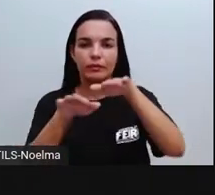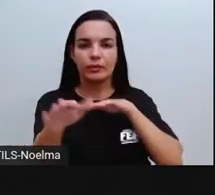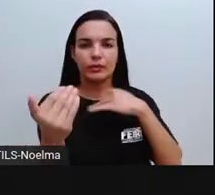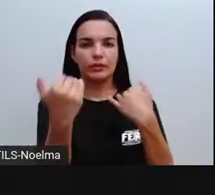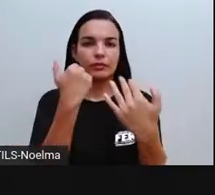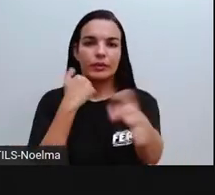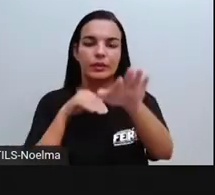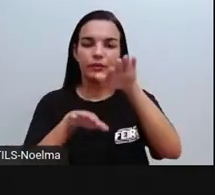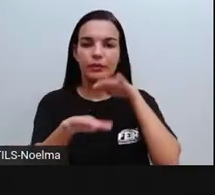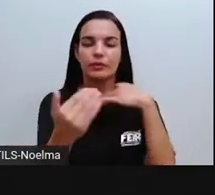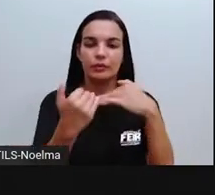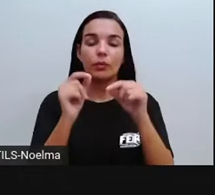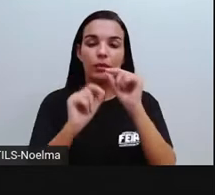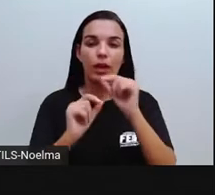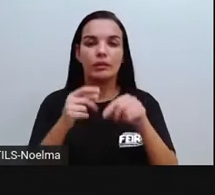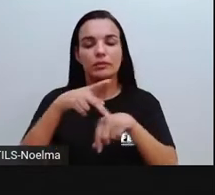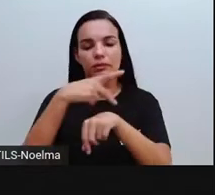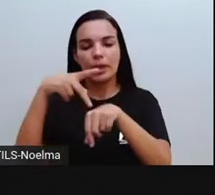relação a um domicílio.